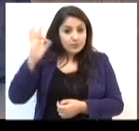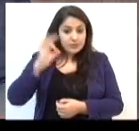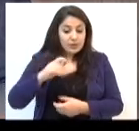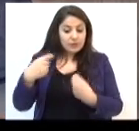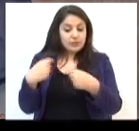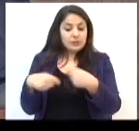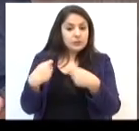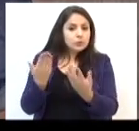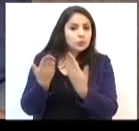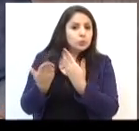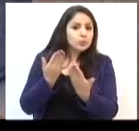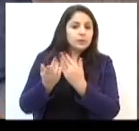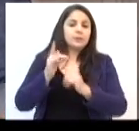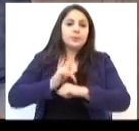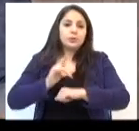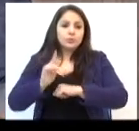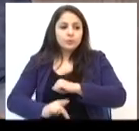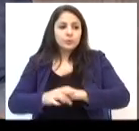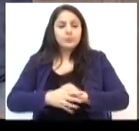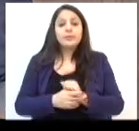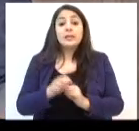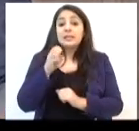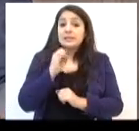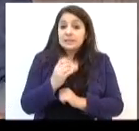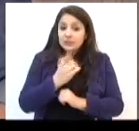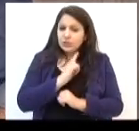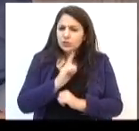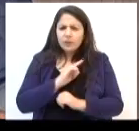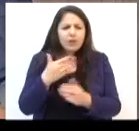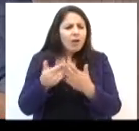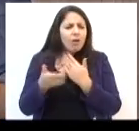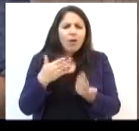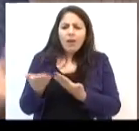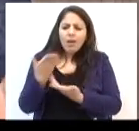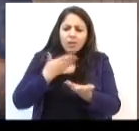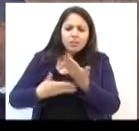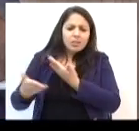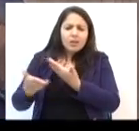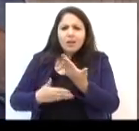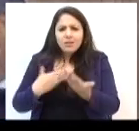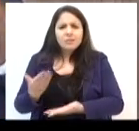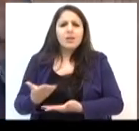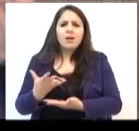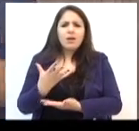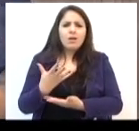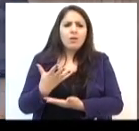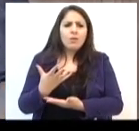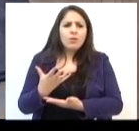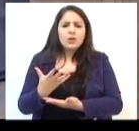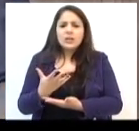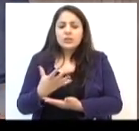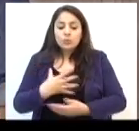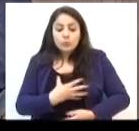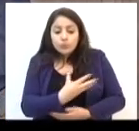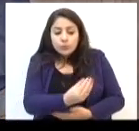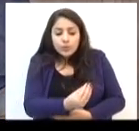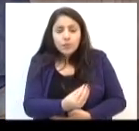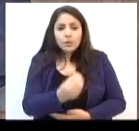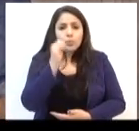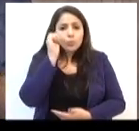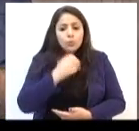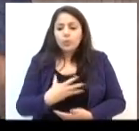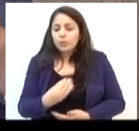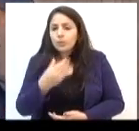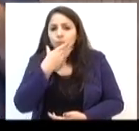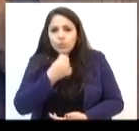das demandas de Passo Fundo, uma cidade grande. Se houver qualquer alteração no filho, na filha, que chame a